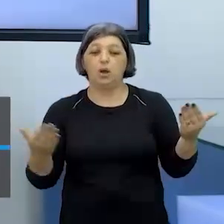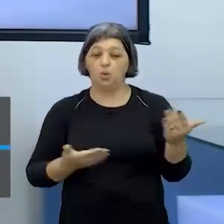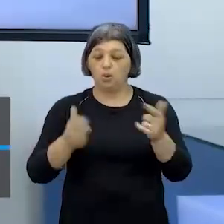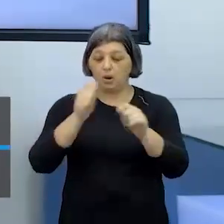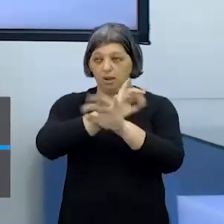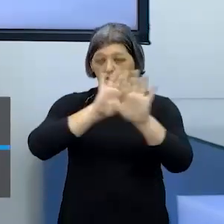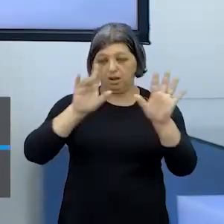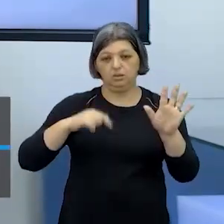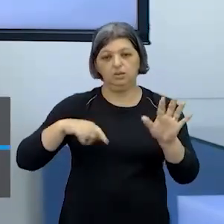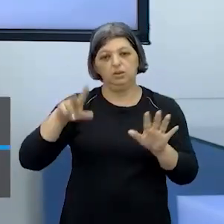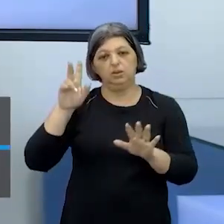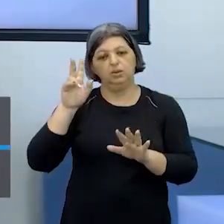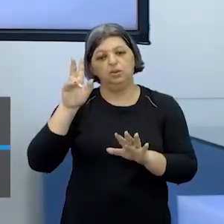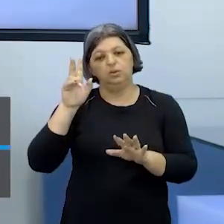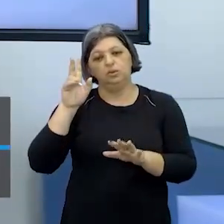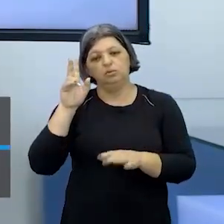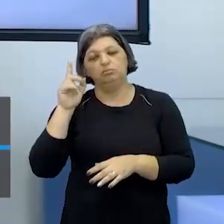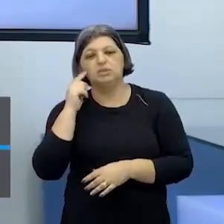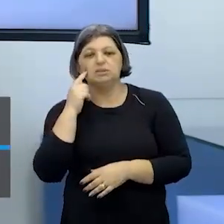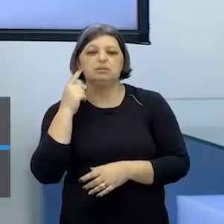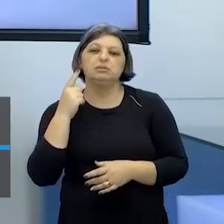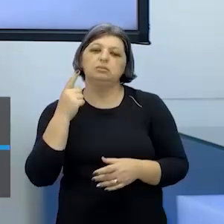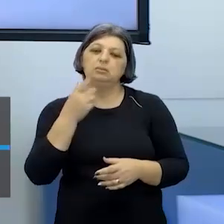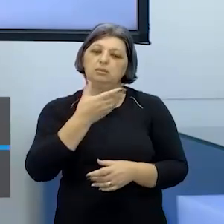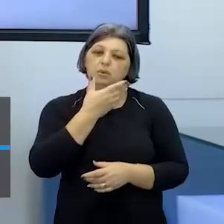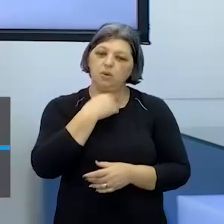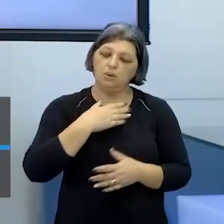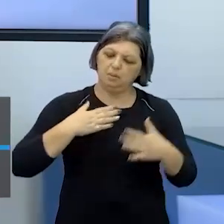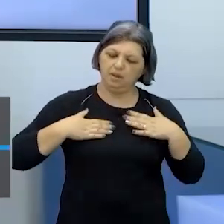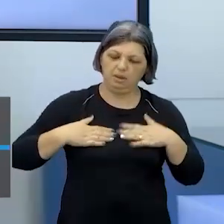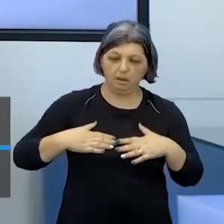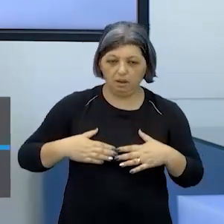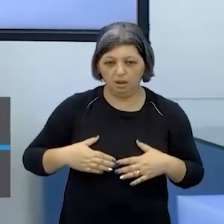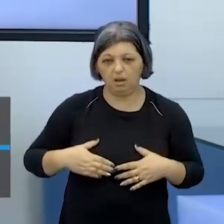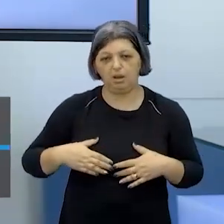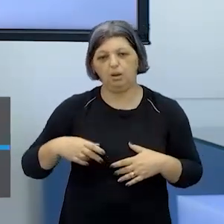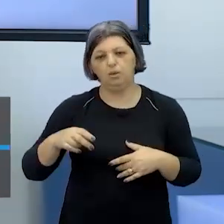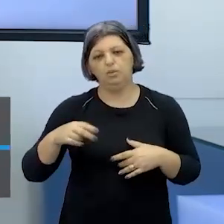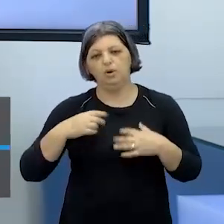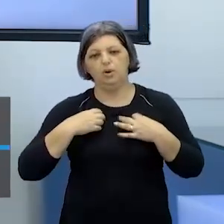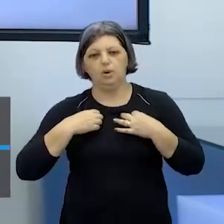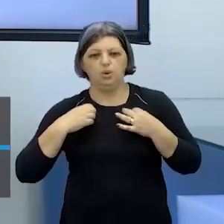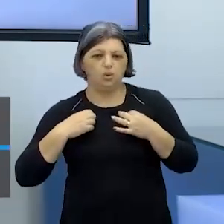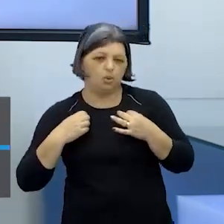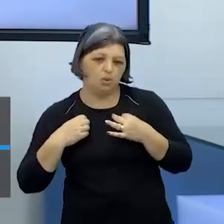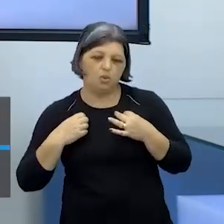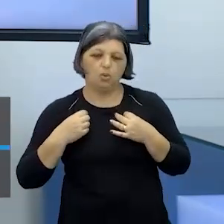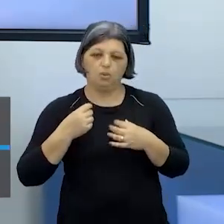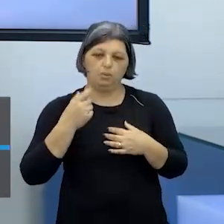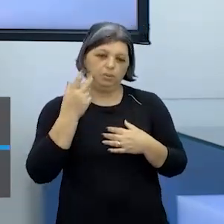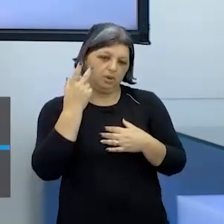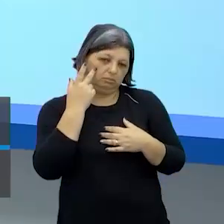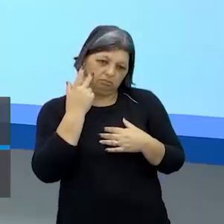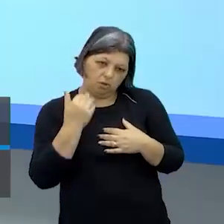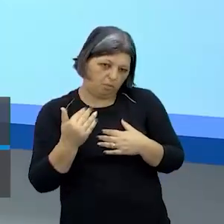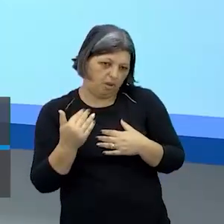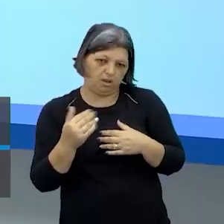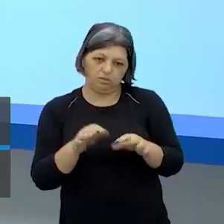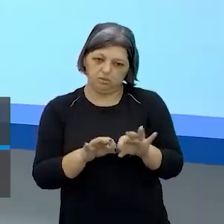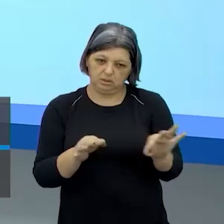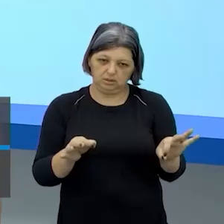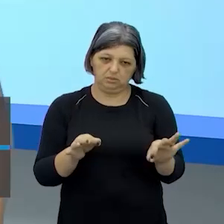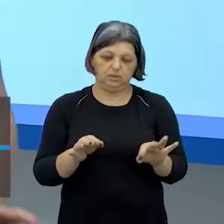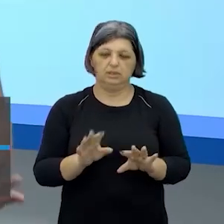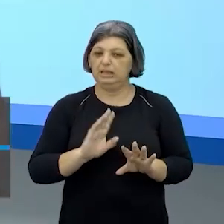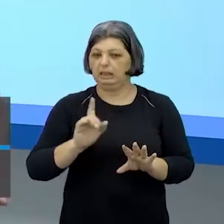mas eu consigo fazer essa imagem de um cara pacato que usa roupa de outra me atacou uma camisa uma blusa dessa aqui igual a minha certo beleza passemos